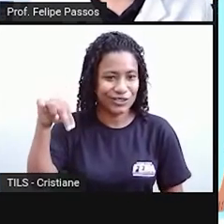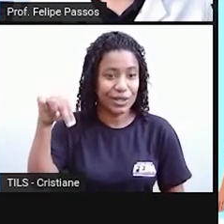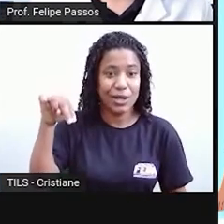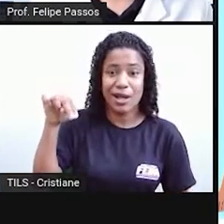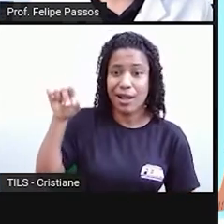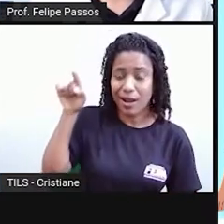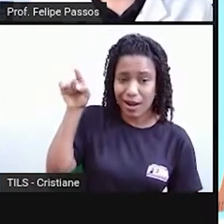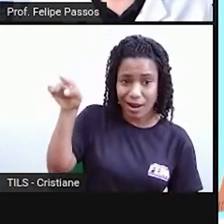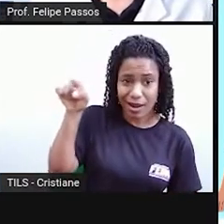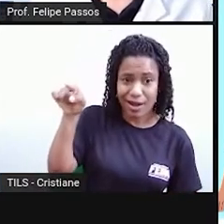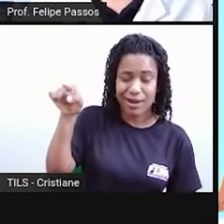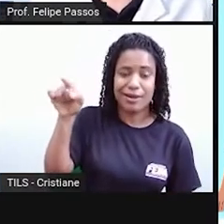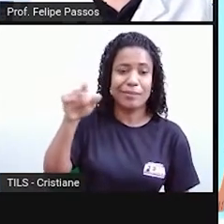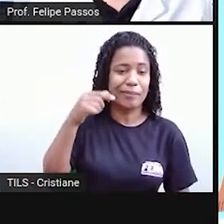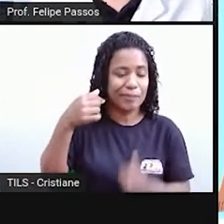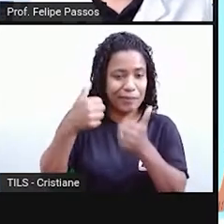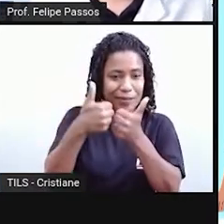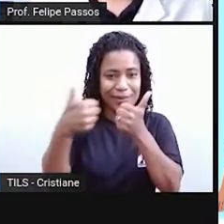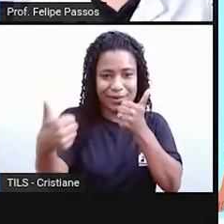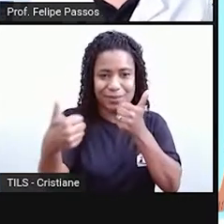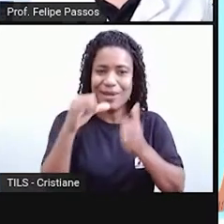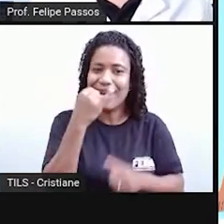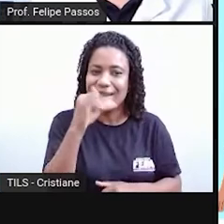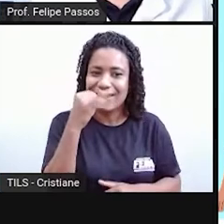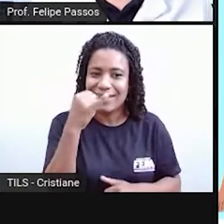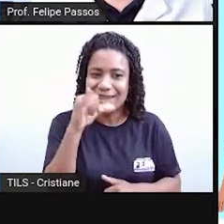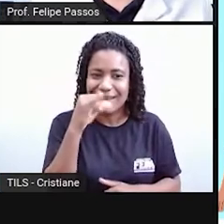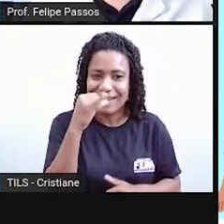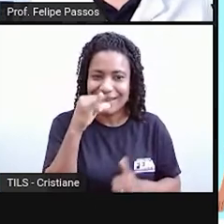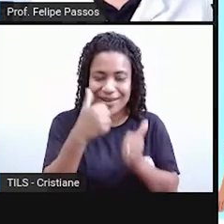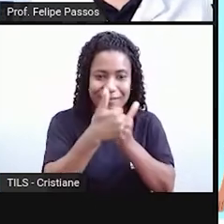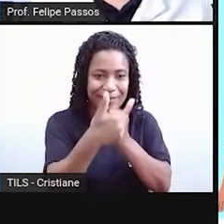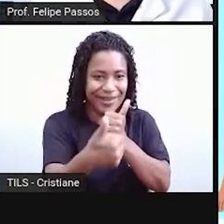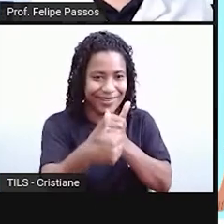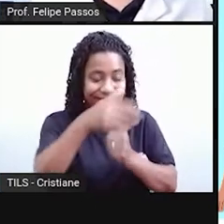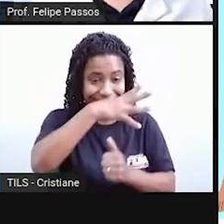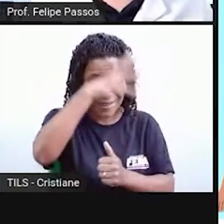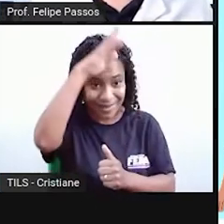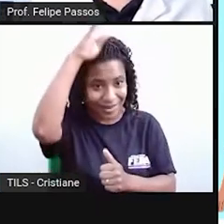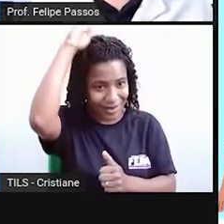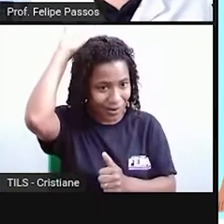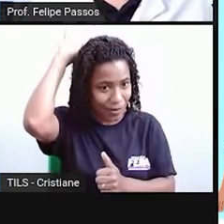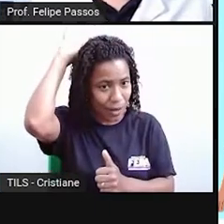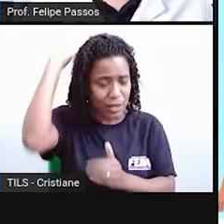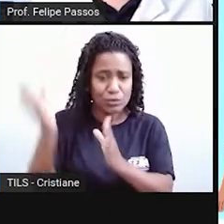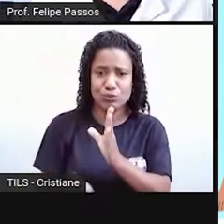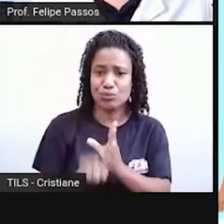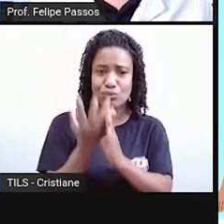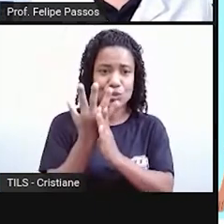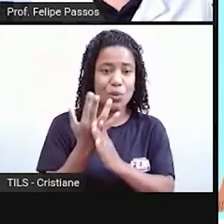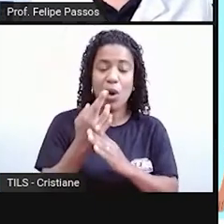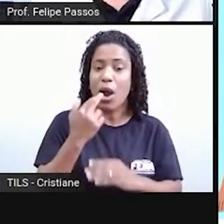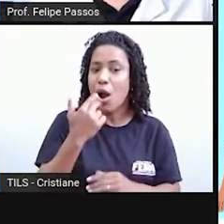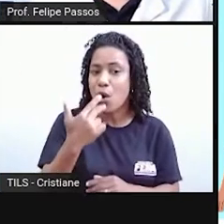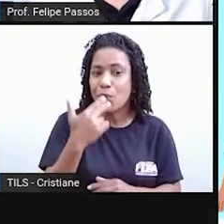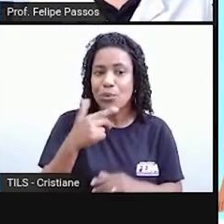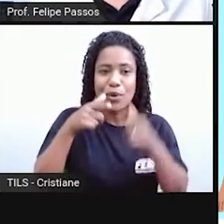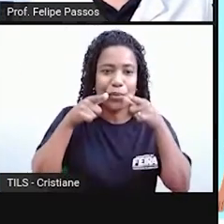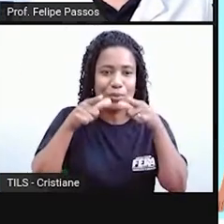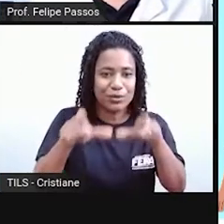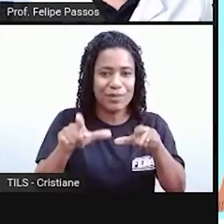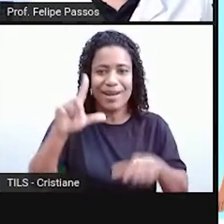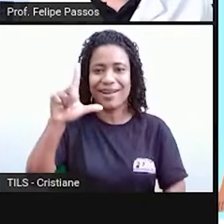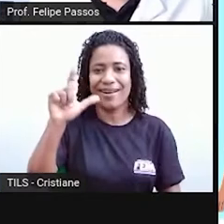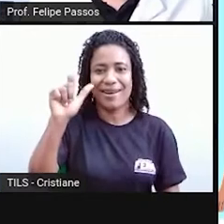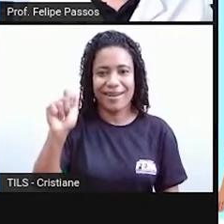perto de Roma. E nessa região surgiu um idioma chamado latim. Então, latim acabou